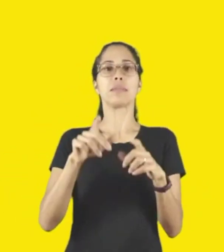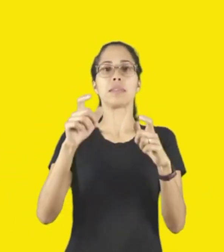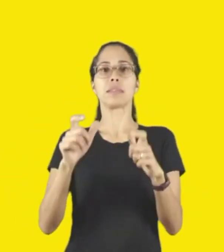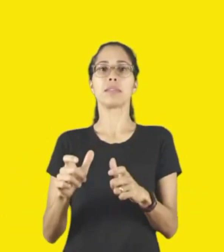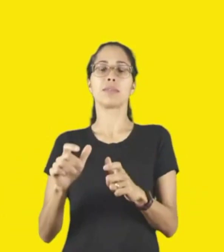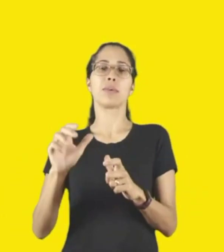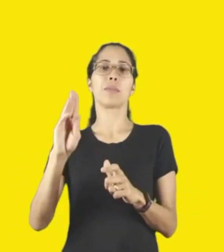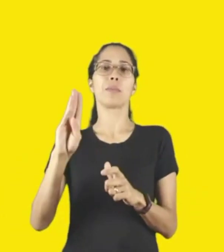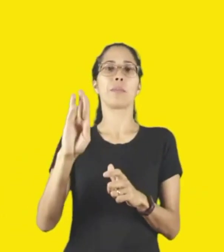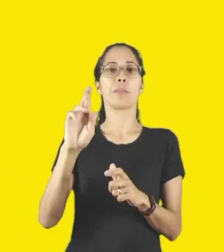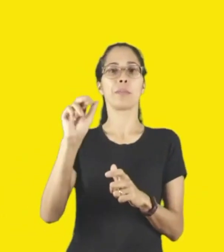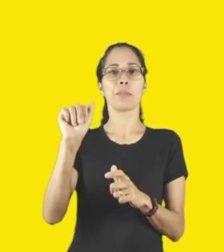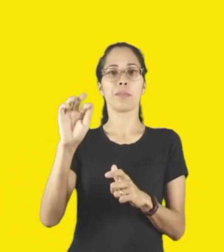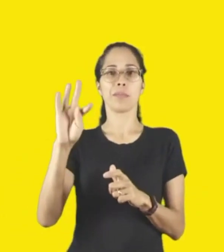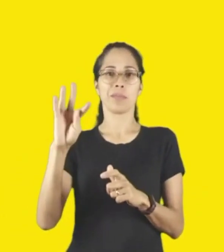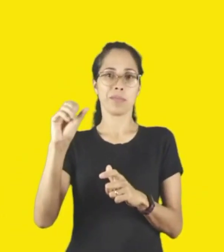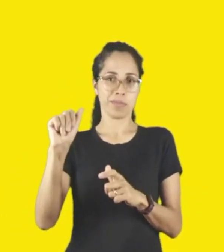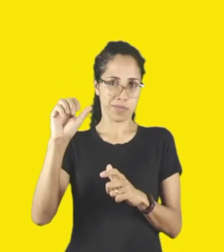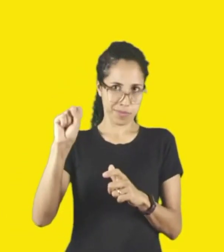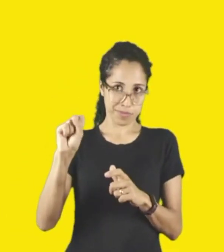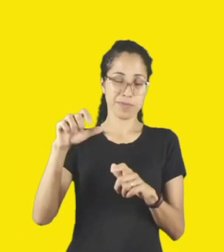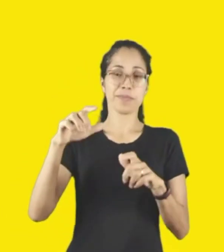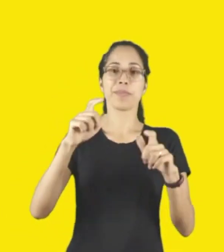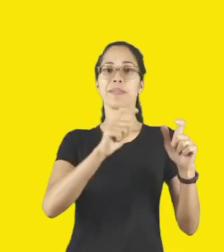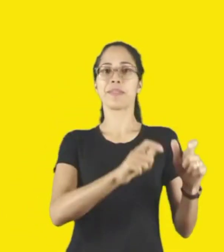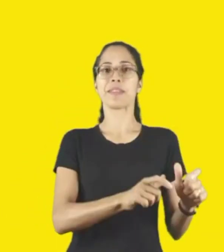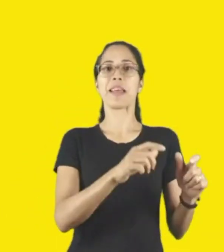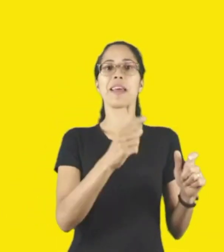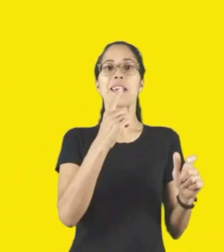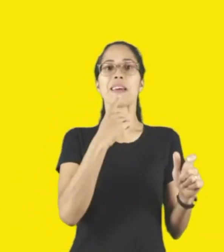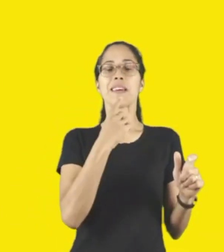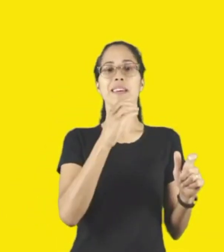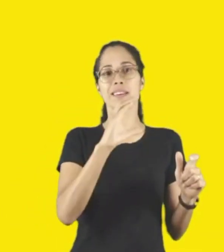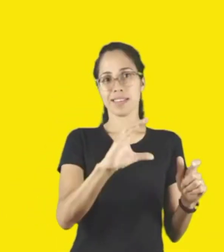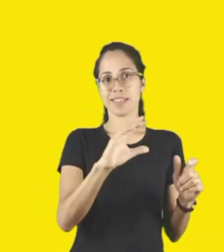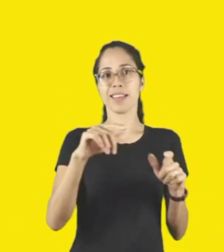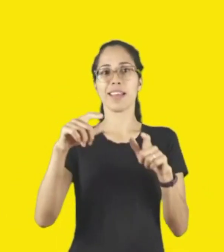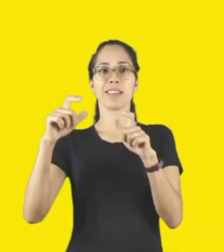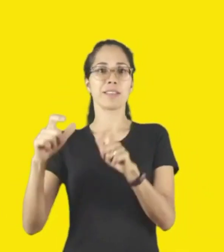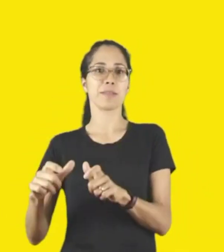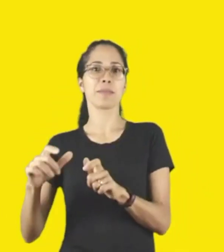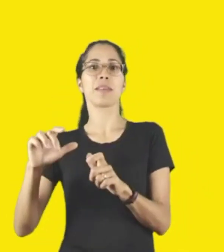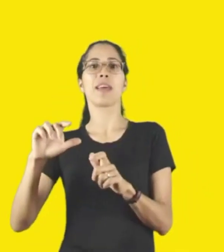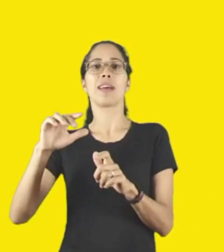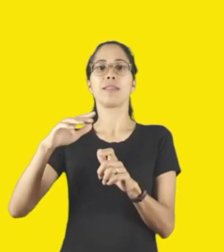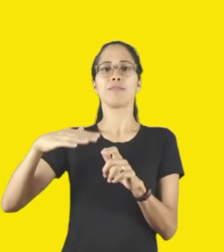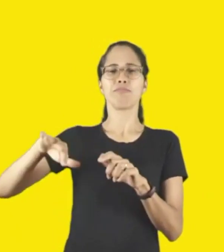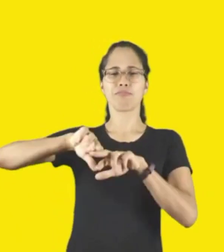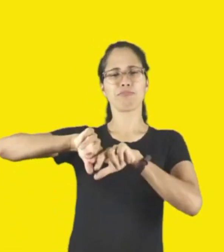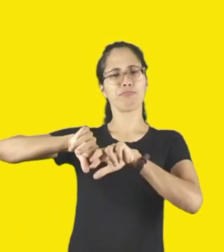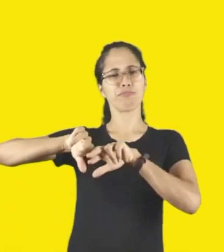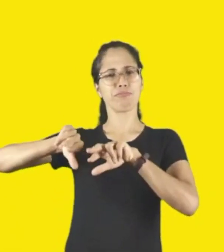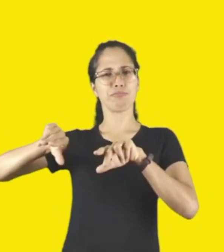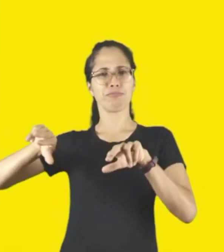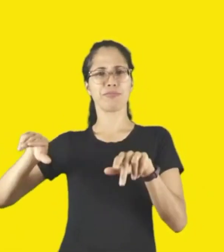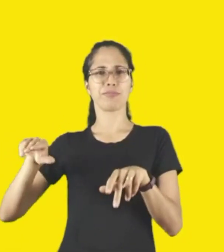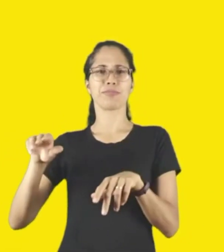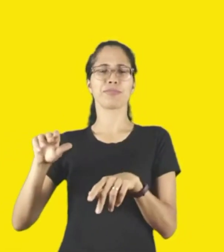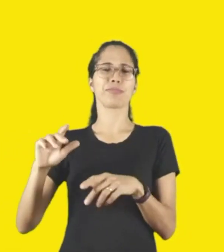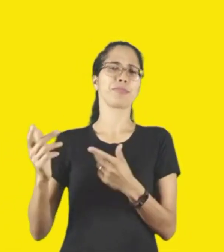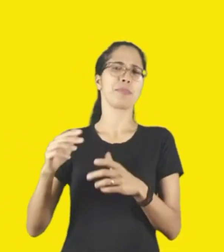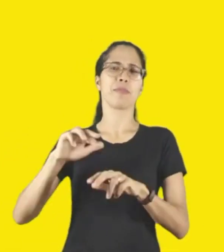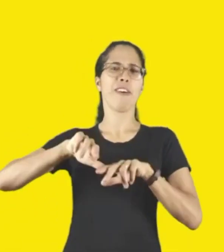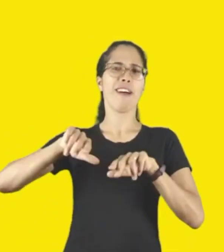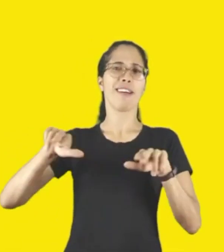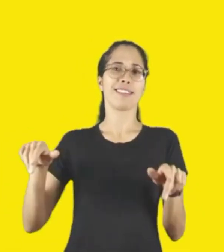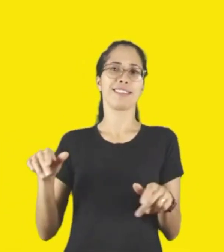Caçapava, Campinas, Cruzeiro, Fernandópolis, Francisco Morato, Garça, Vararema, Ibirá,